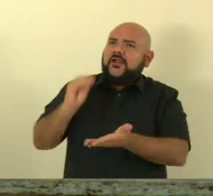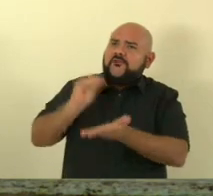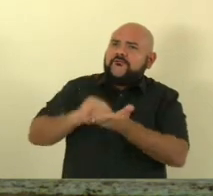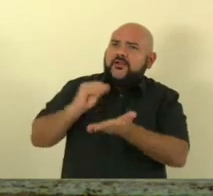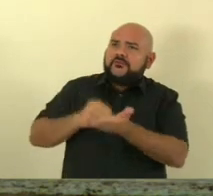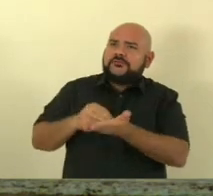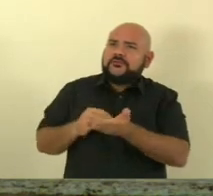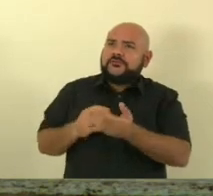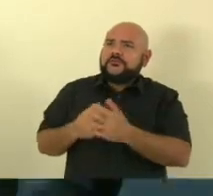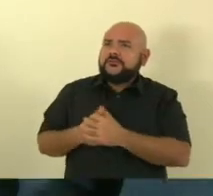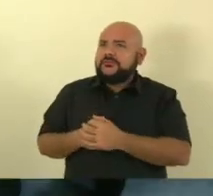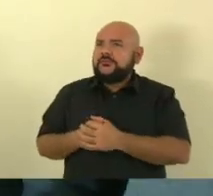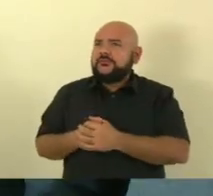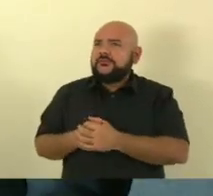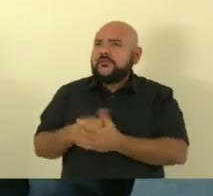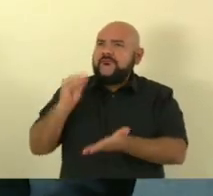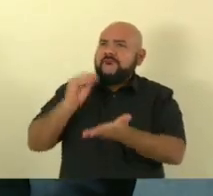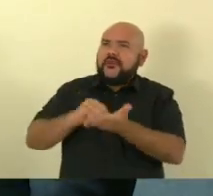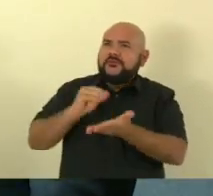para amanhã.